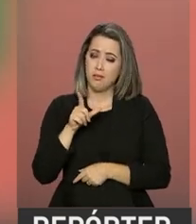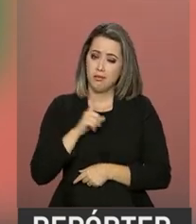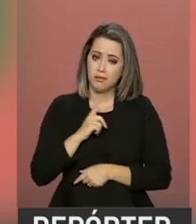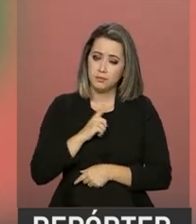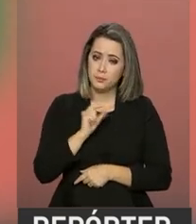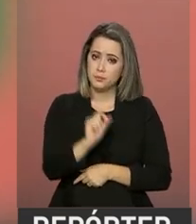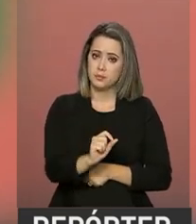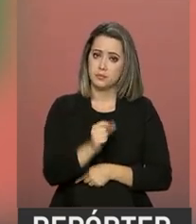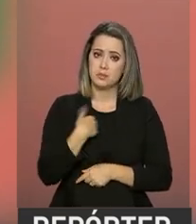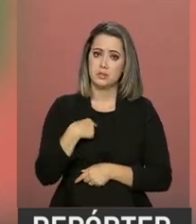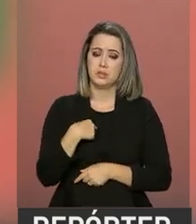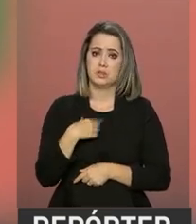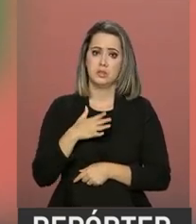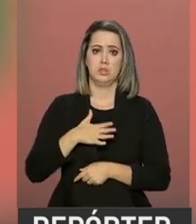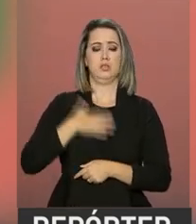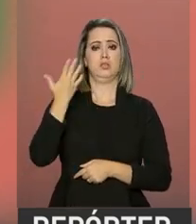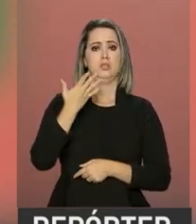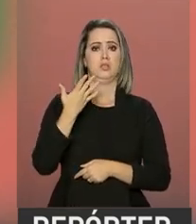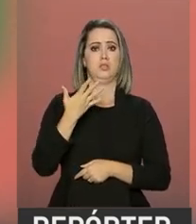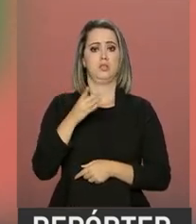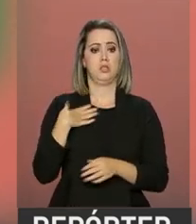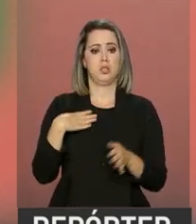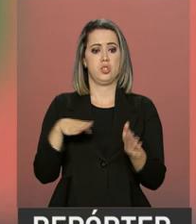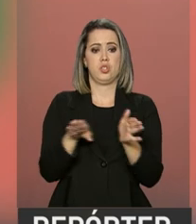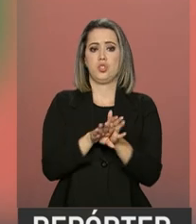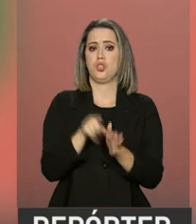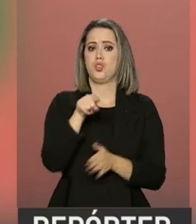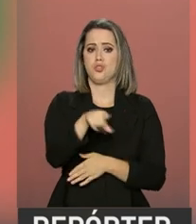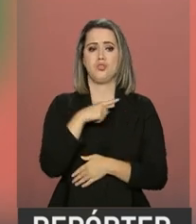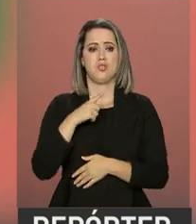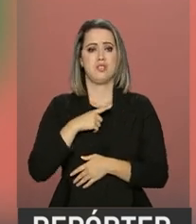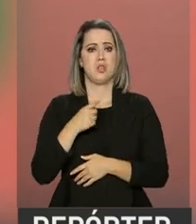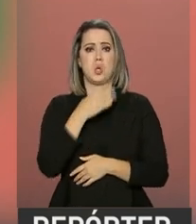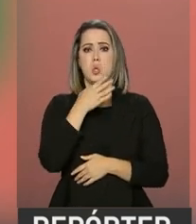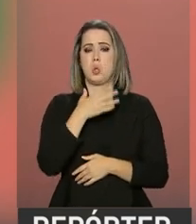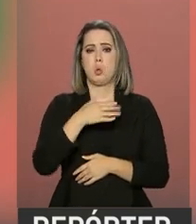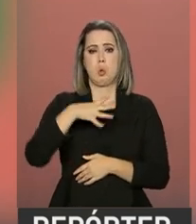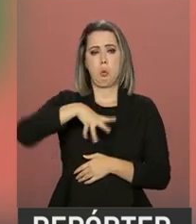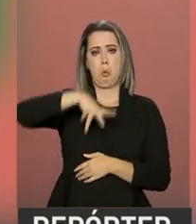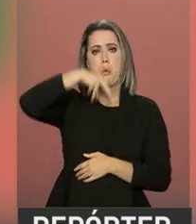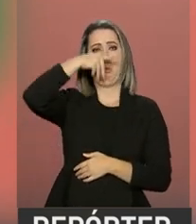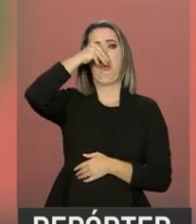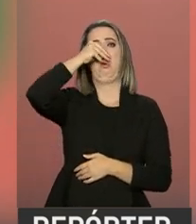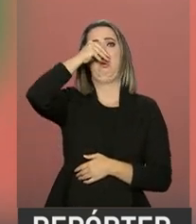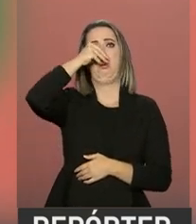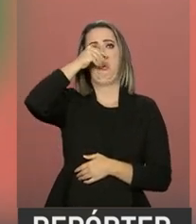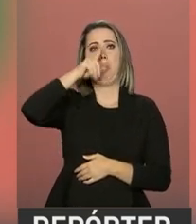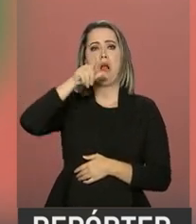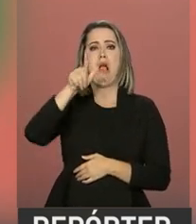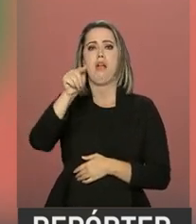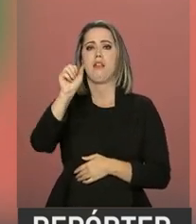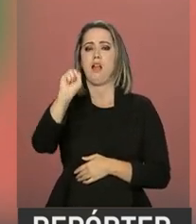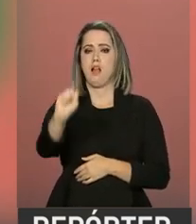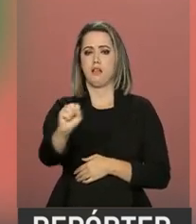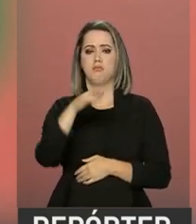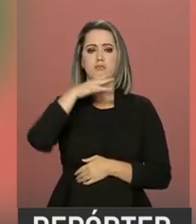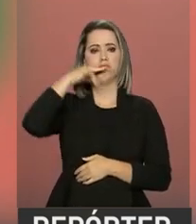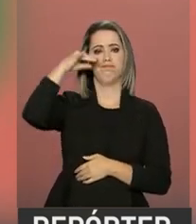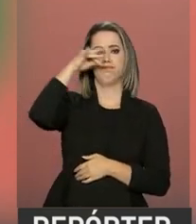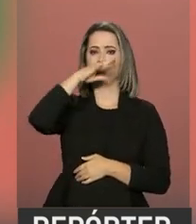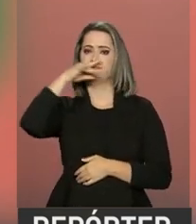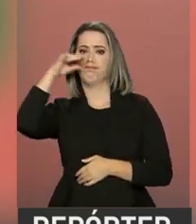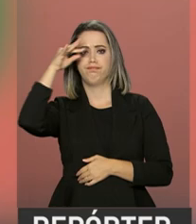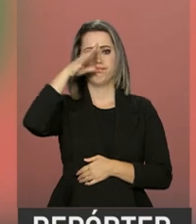Tem descobrimento quando eu chego lá, a primeira coisa que começa é aquele cheiro do gás, que dá uma